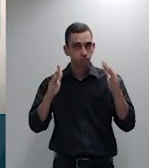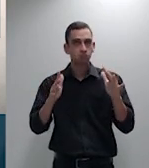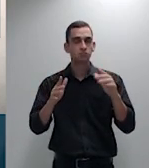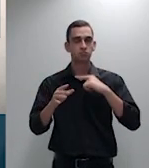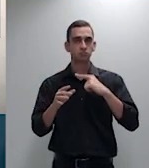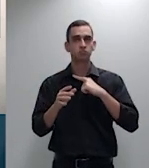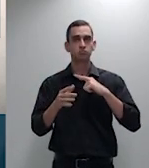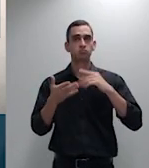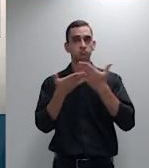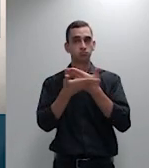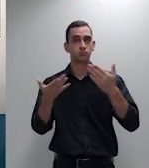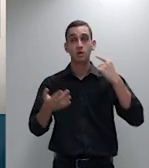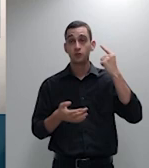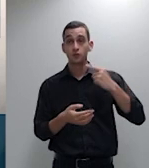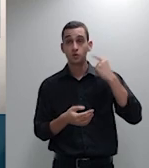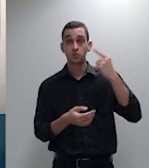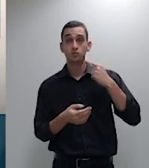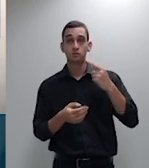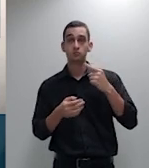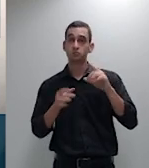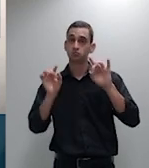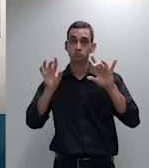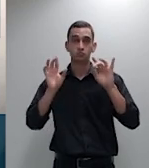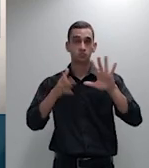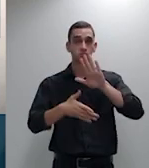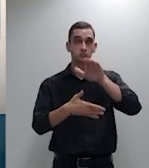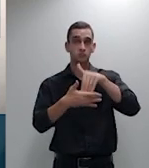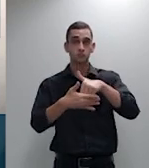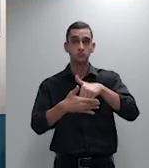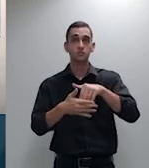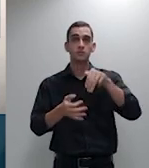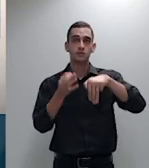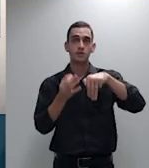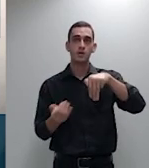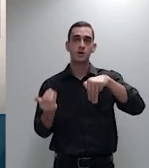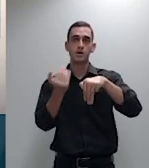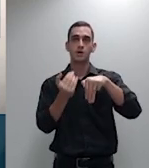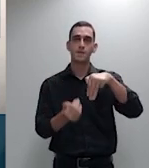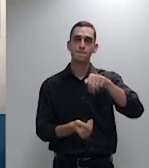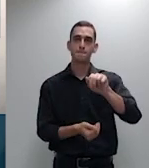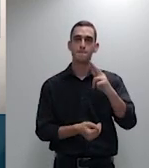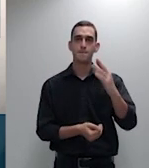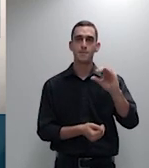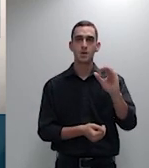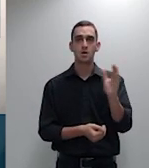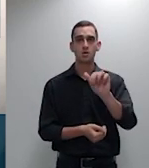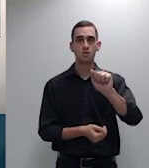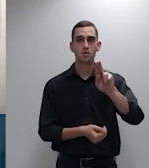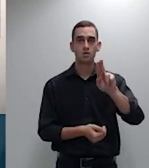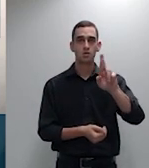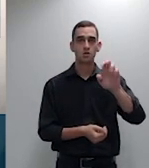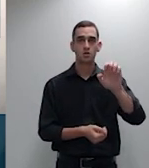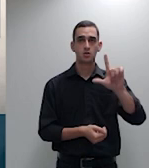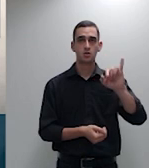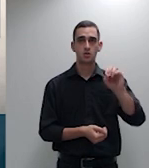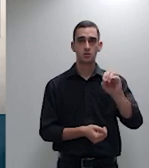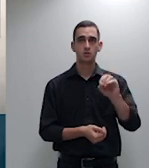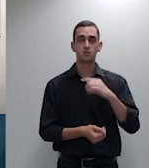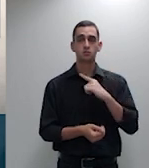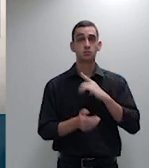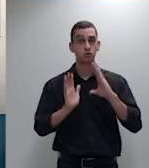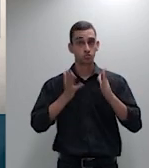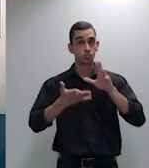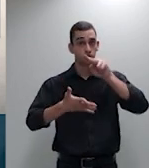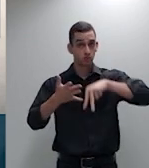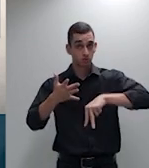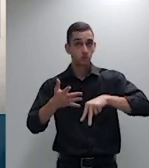especialmente ao voto do ministro Belize eu ao ler o voto do ministro Belize